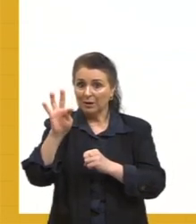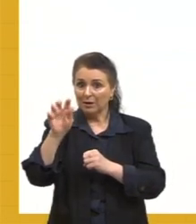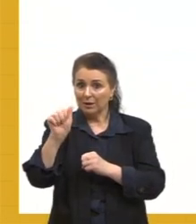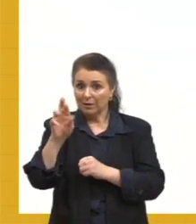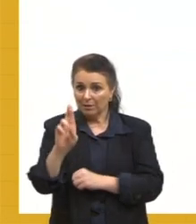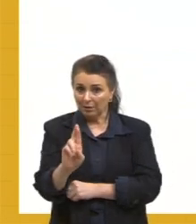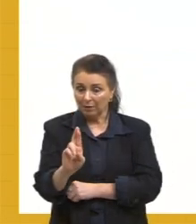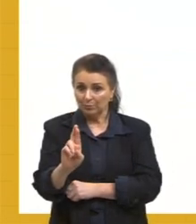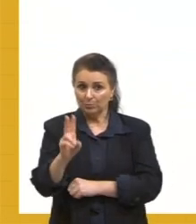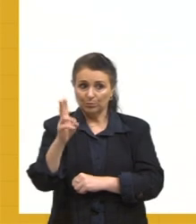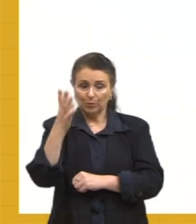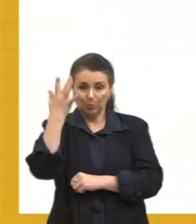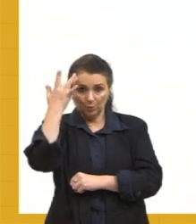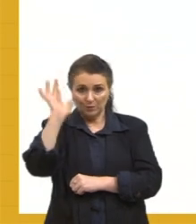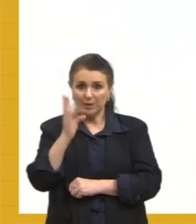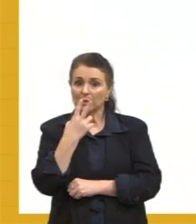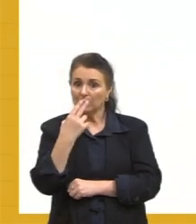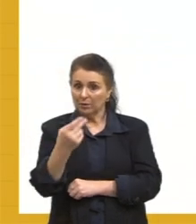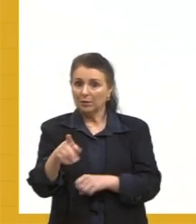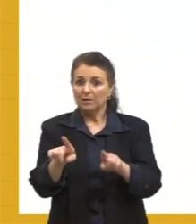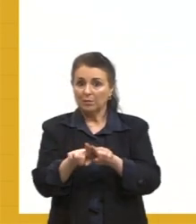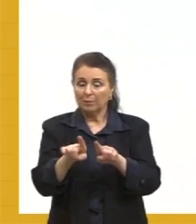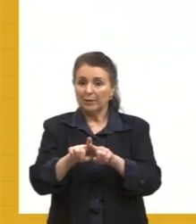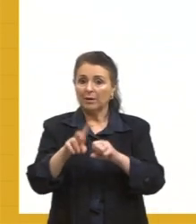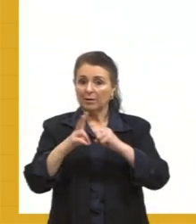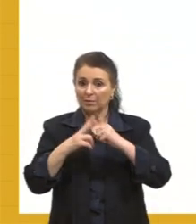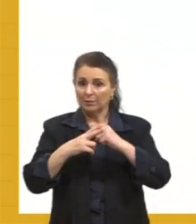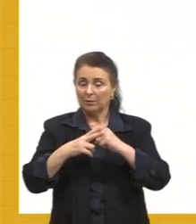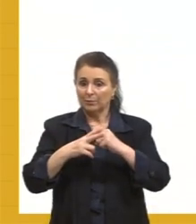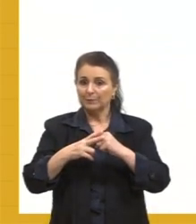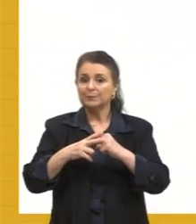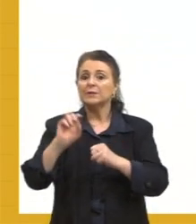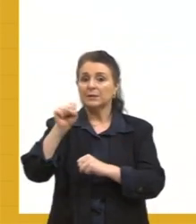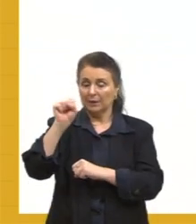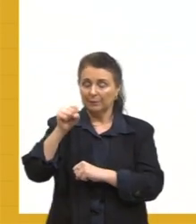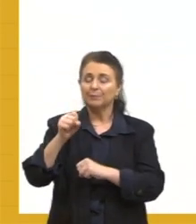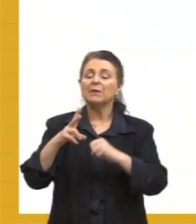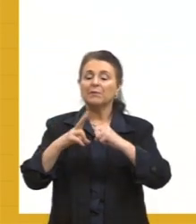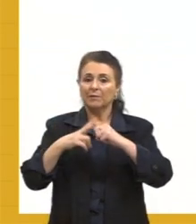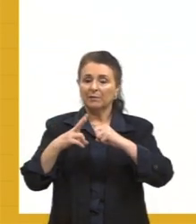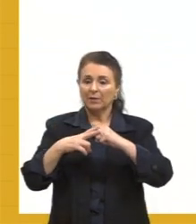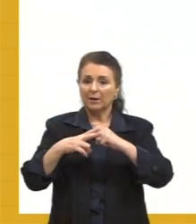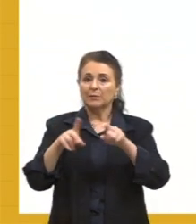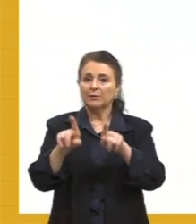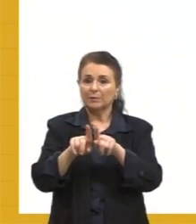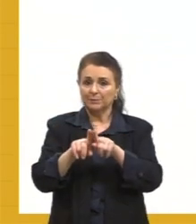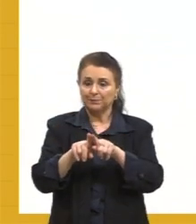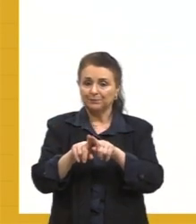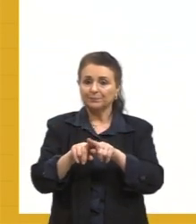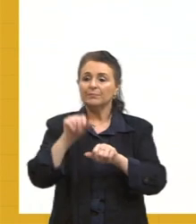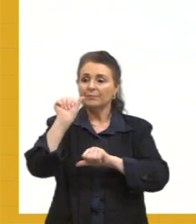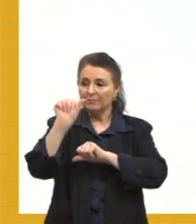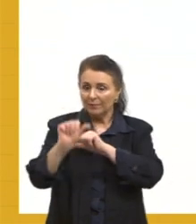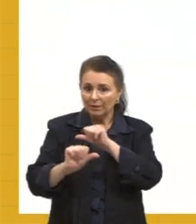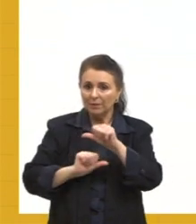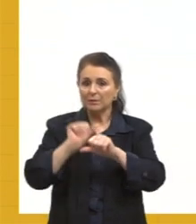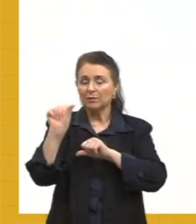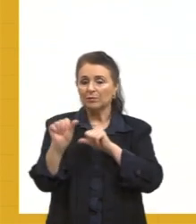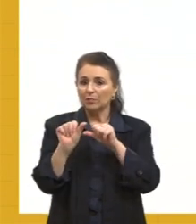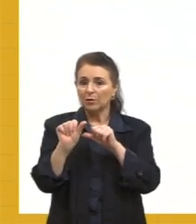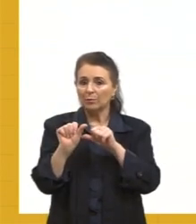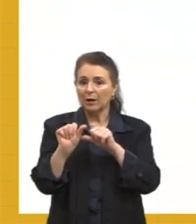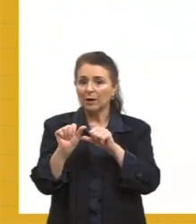delete é verbo também. Sim. Sim, no inglês ele também é verbo. A gente vai transformar ele ali numa